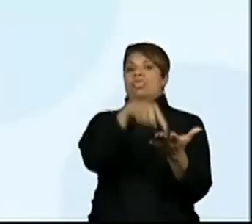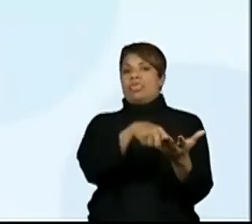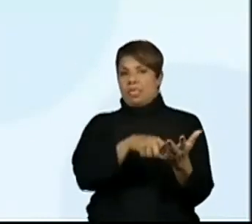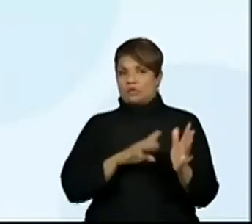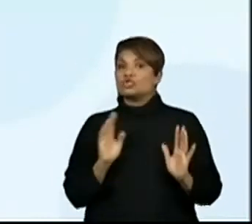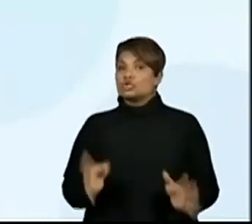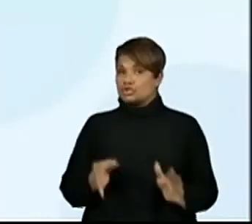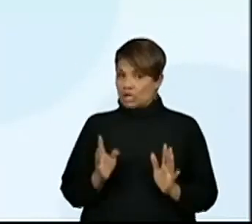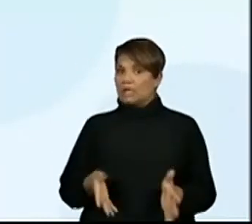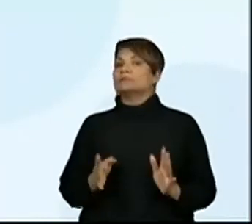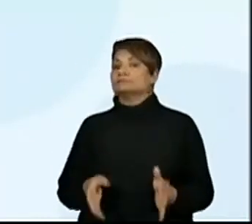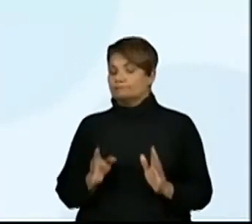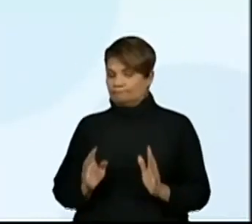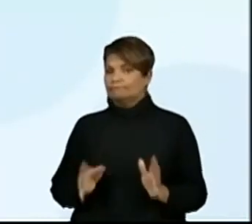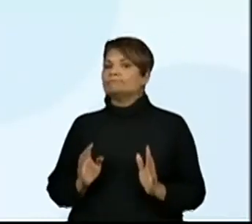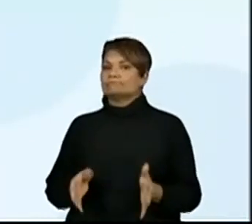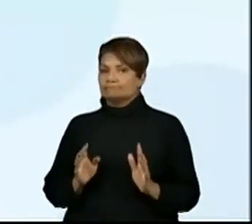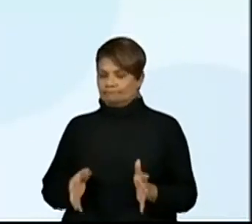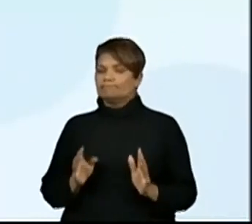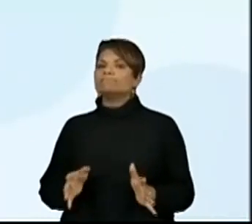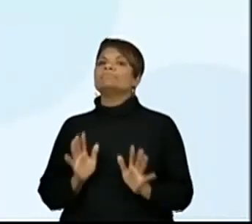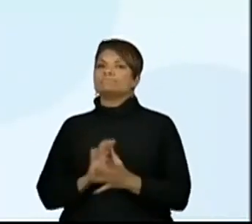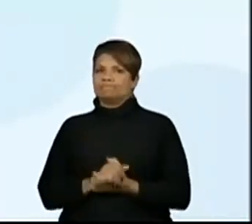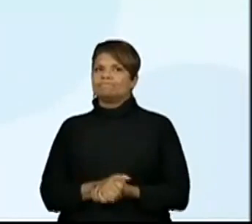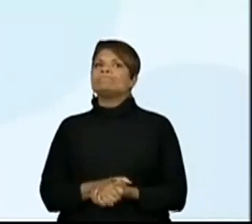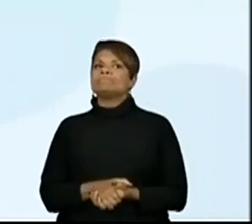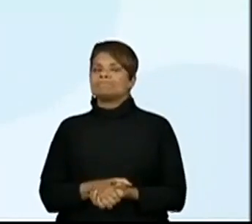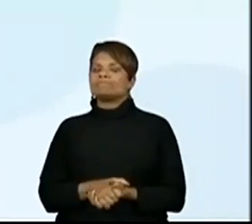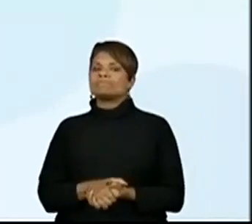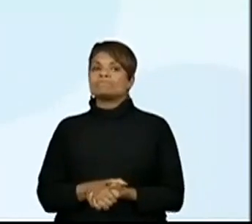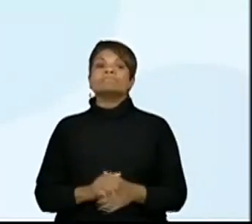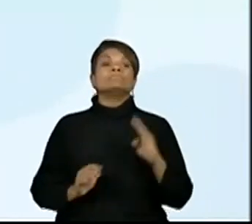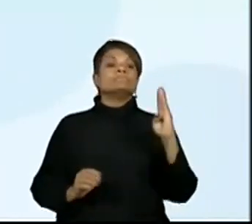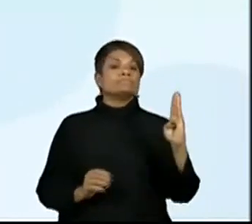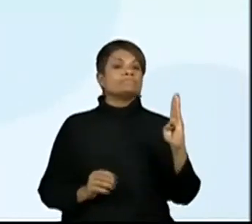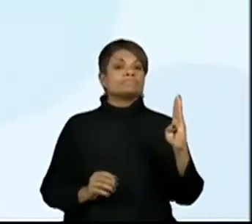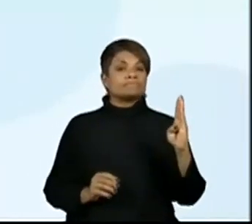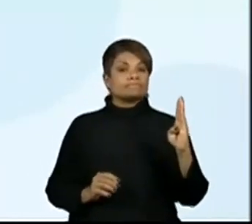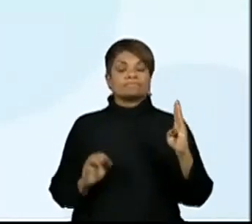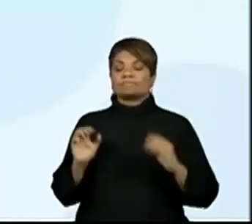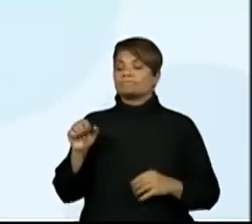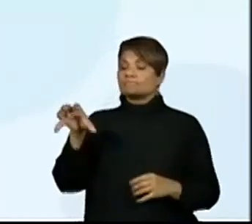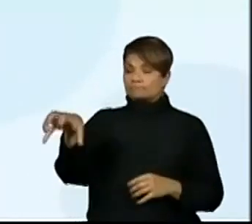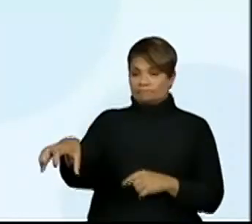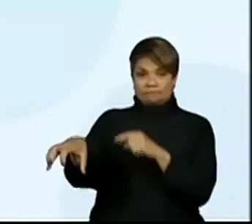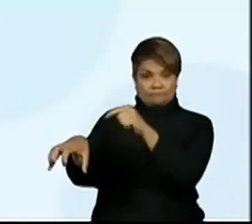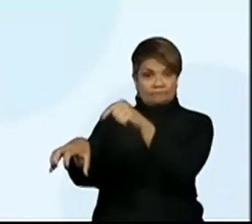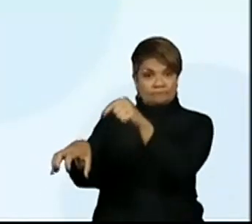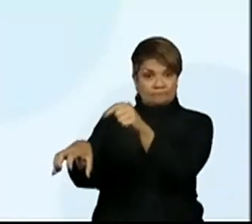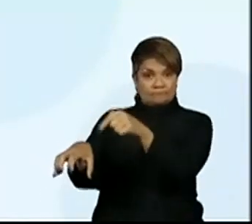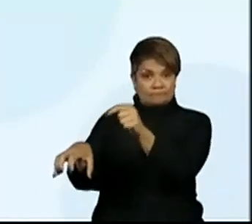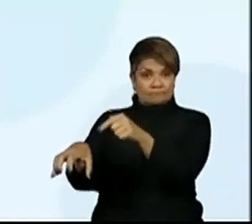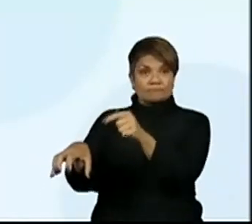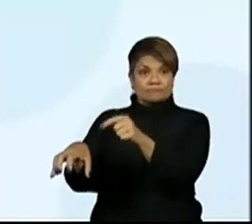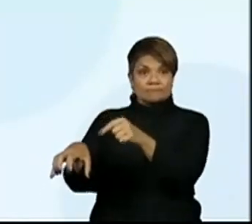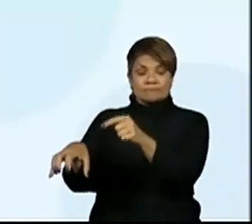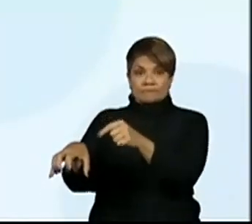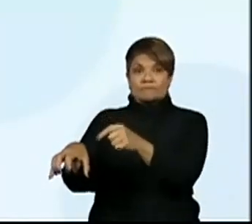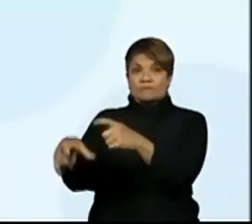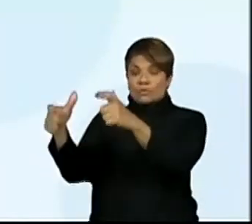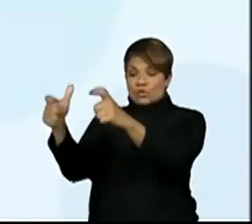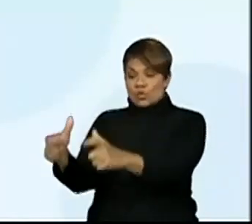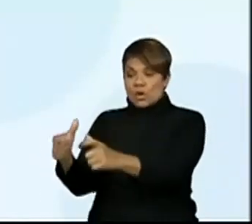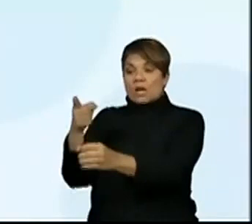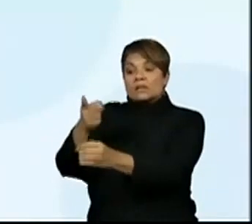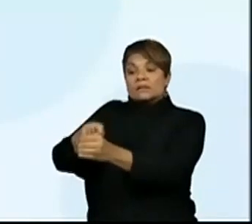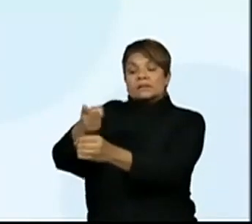dizer que o canil já havia sido denunciado. B. O canil está situado